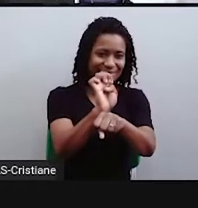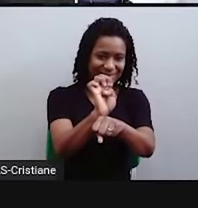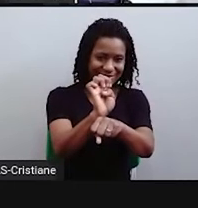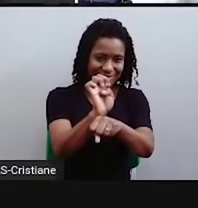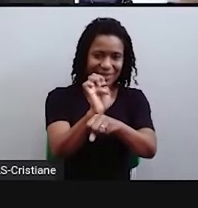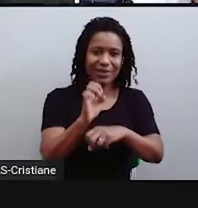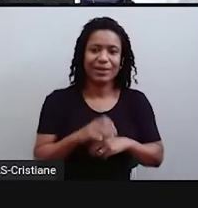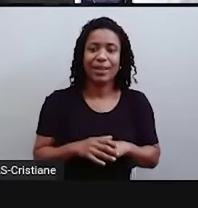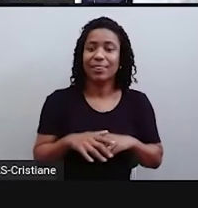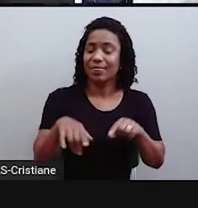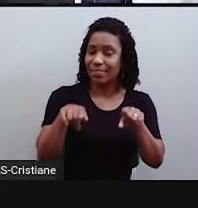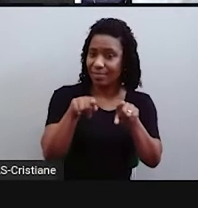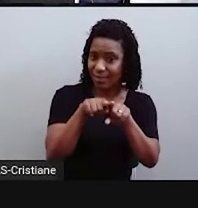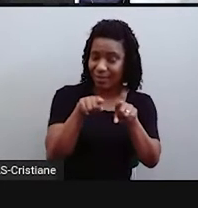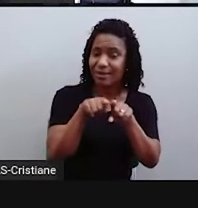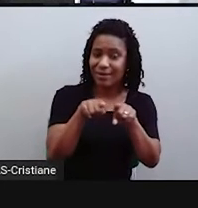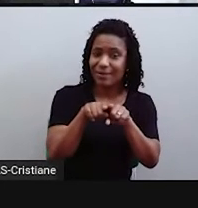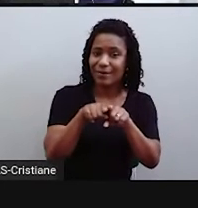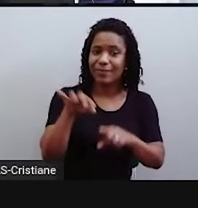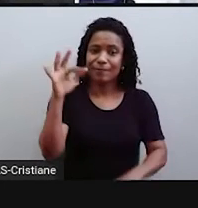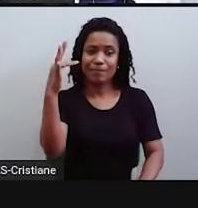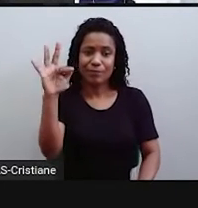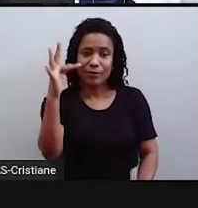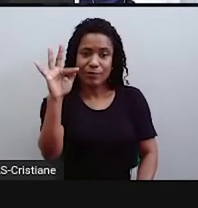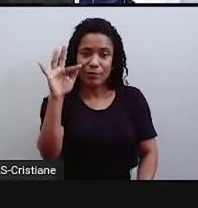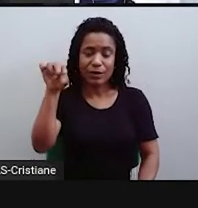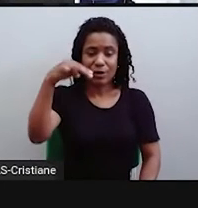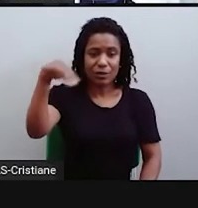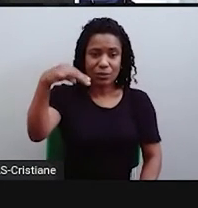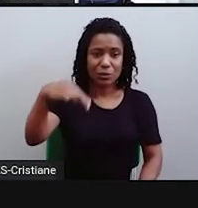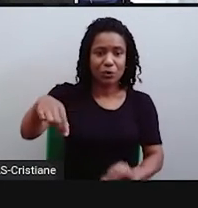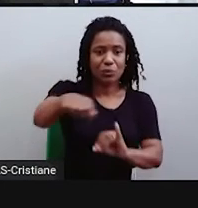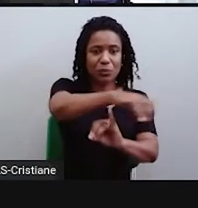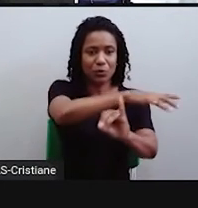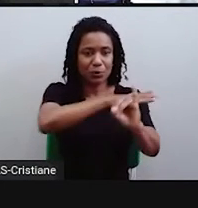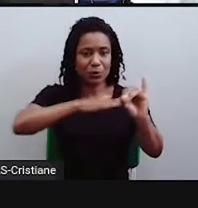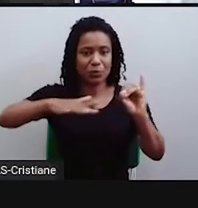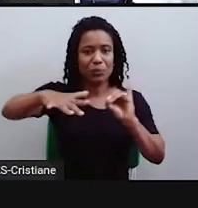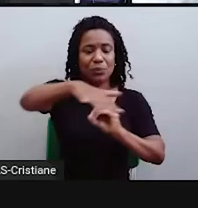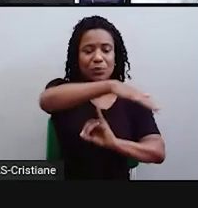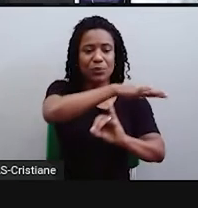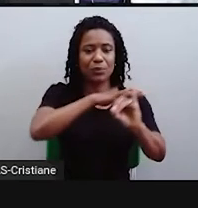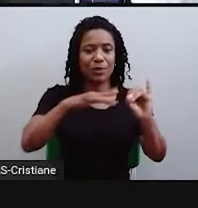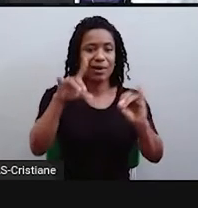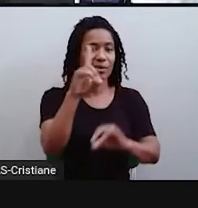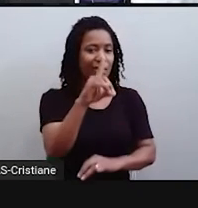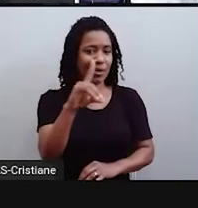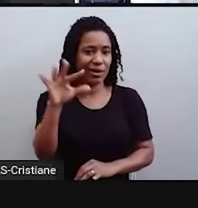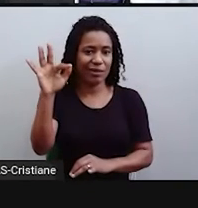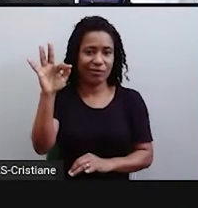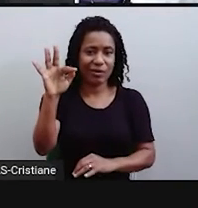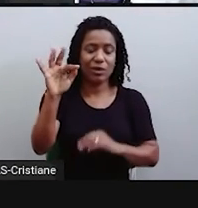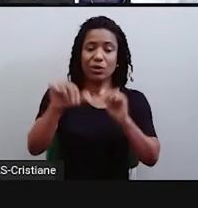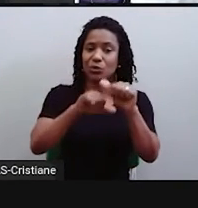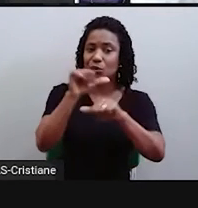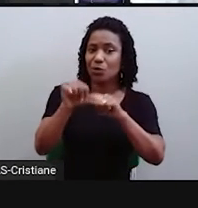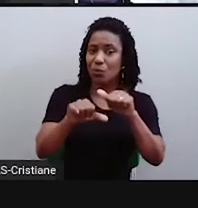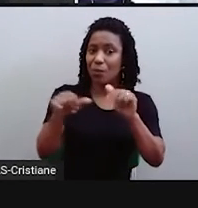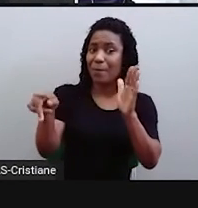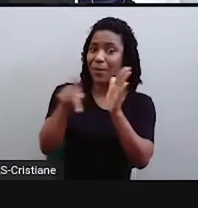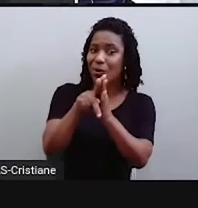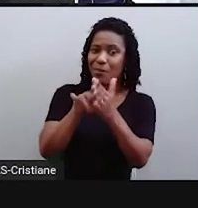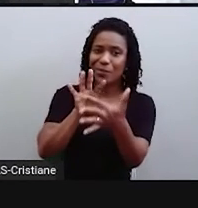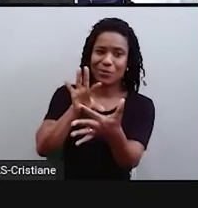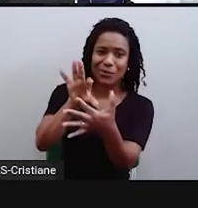Noronha, né, aquele paraíso natural, deixa de ser um território federal e passa a ser distrito do estado de Pernambuco.